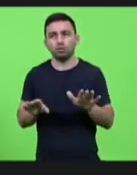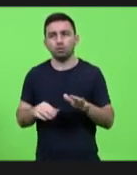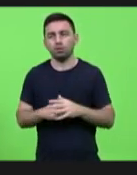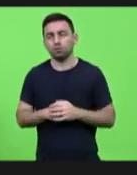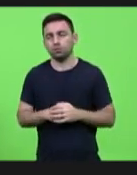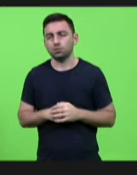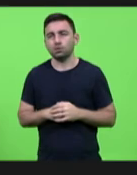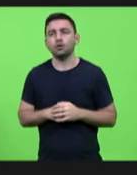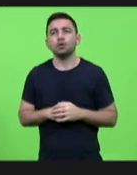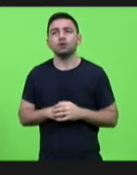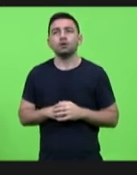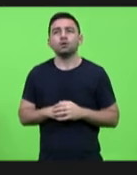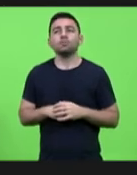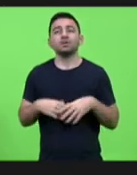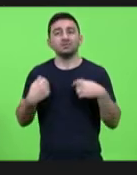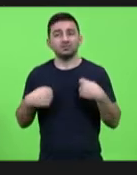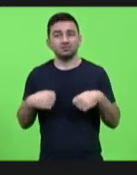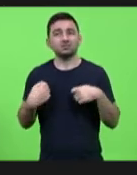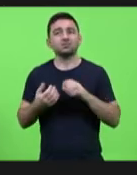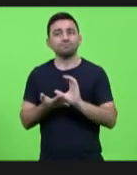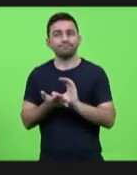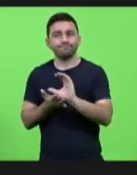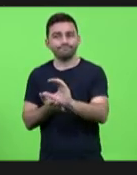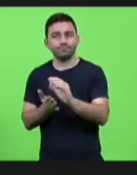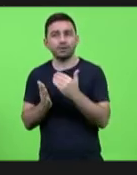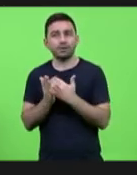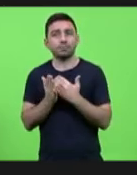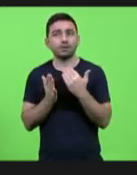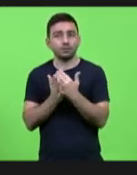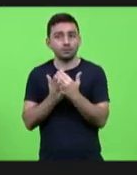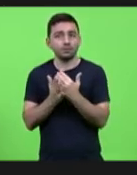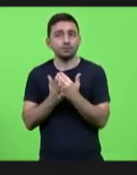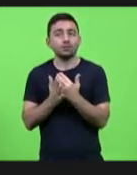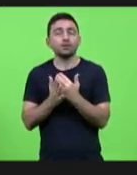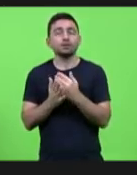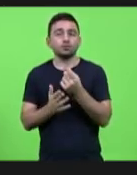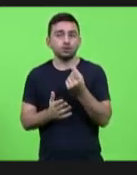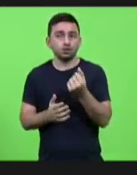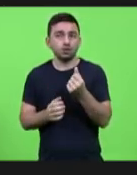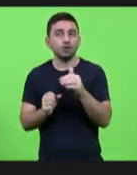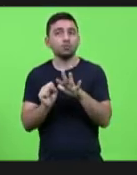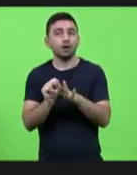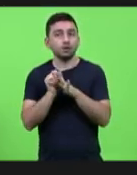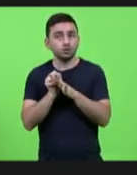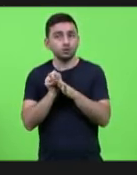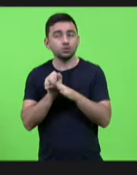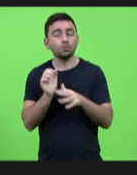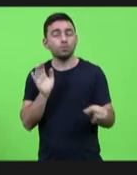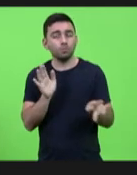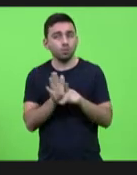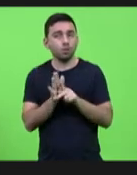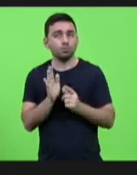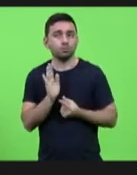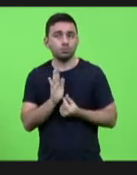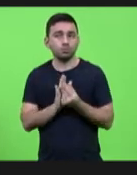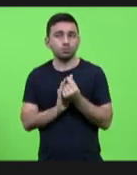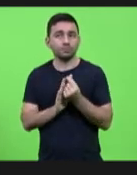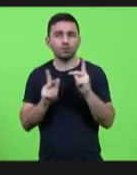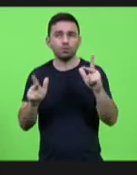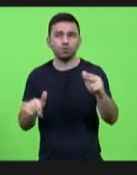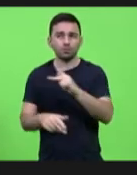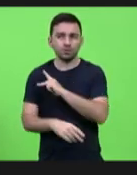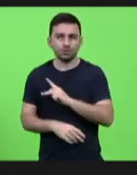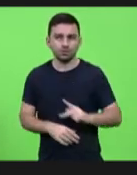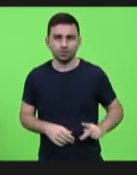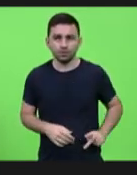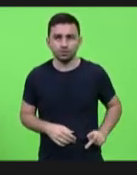são necessários investimentos, e mais do que isso, que sejam recursos previstos e garantidos no orçamento. Como presidente também da Comissão